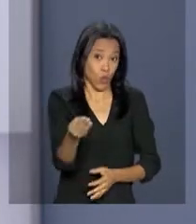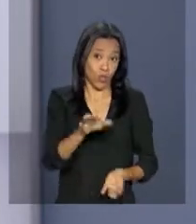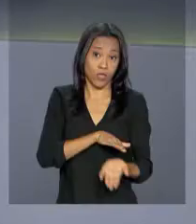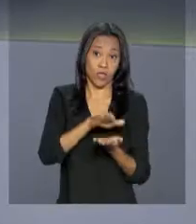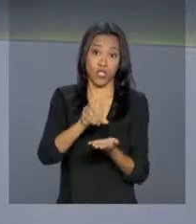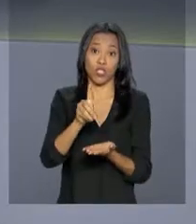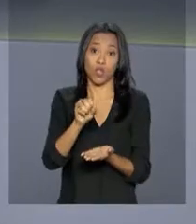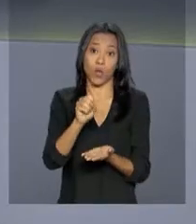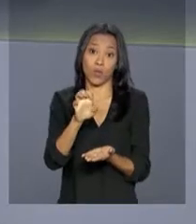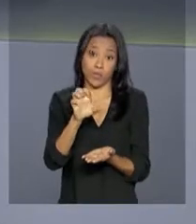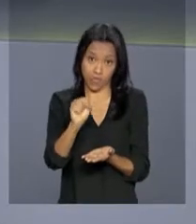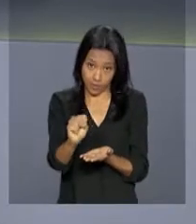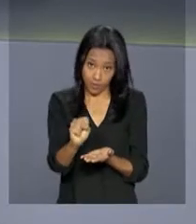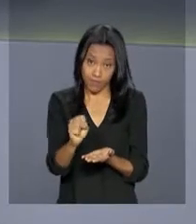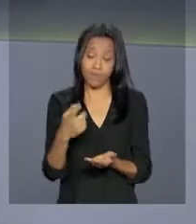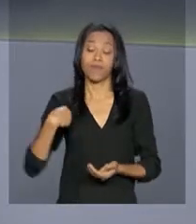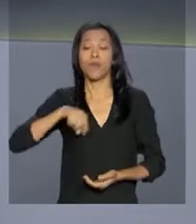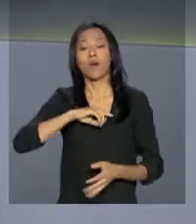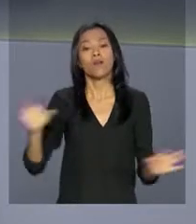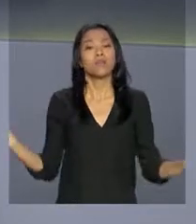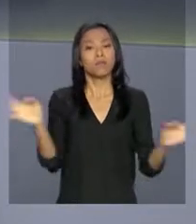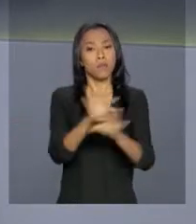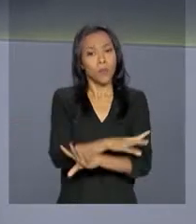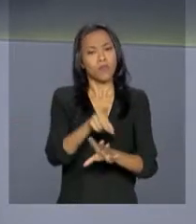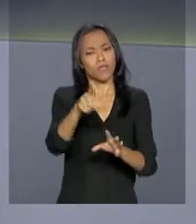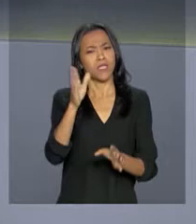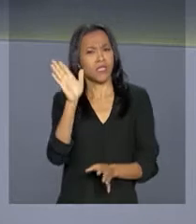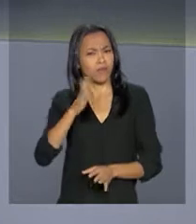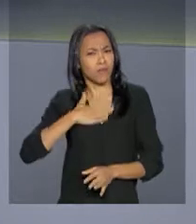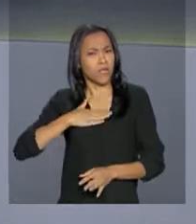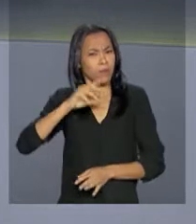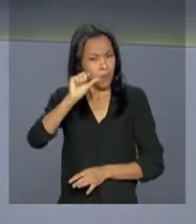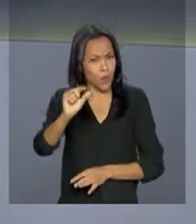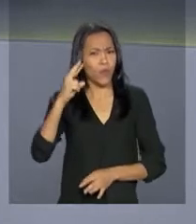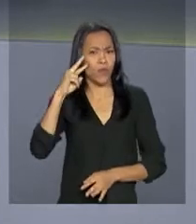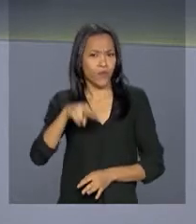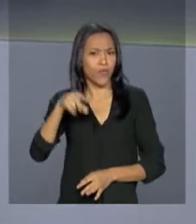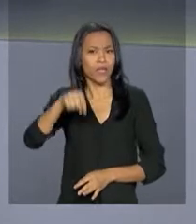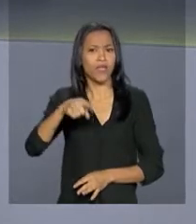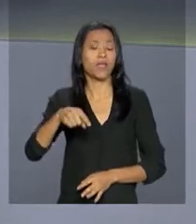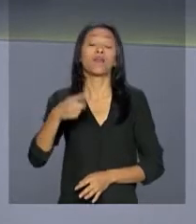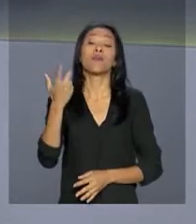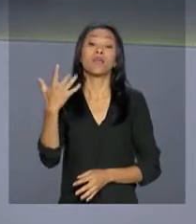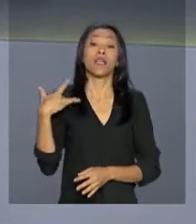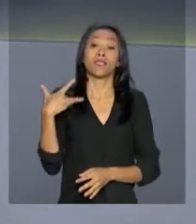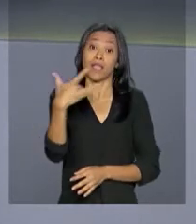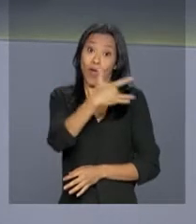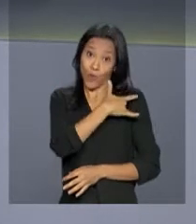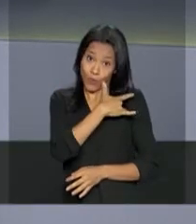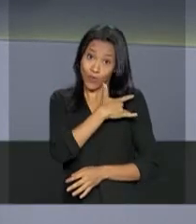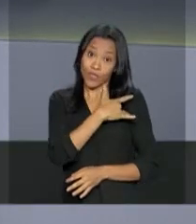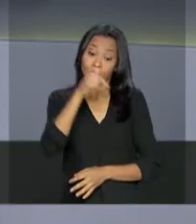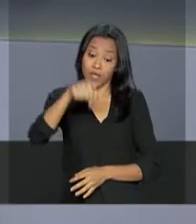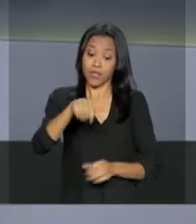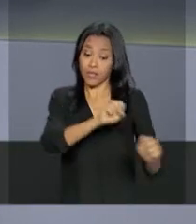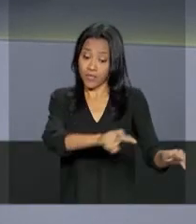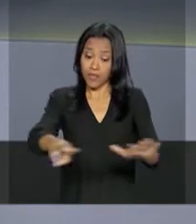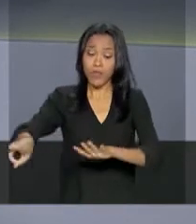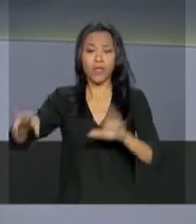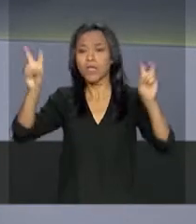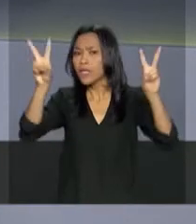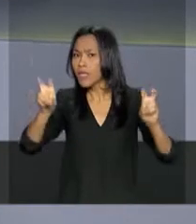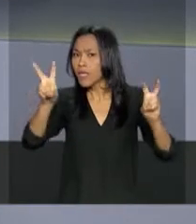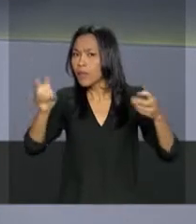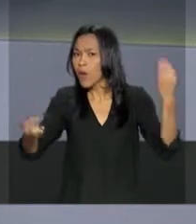doses. Nós ficamos por aqui, você acompanha daqui a pouco aqui na NBR o Boletim da Saúde, que nesta semana fala sobre